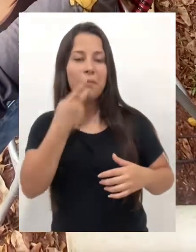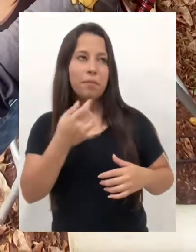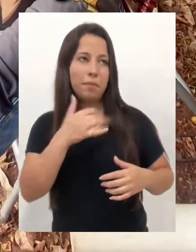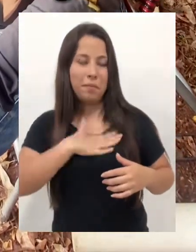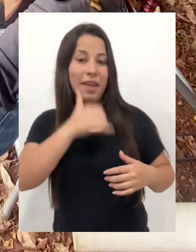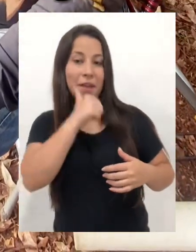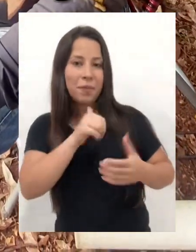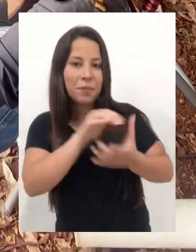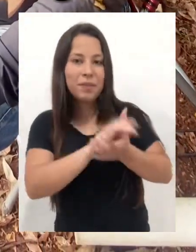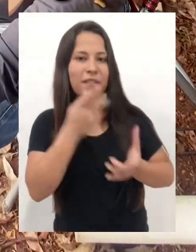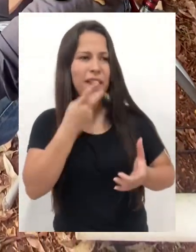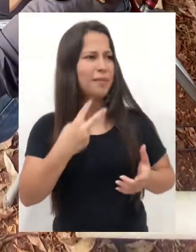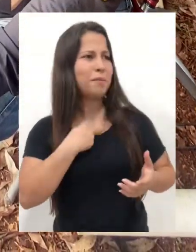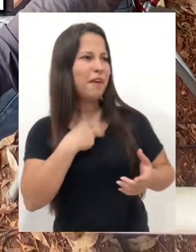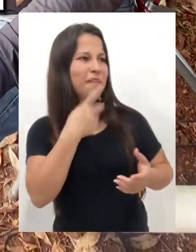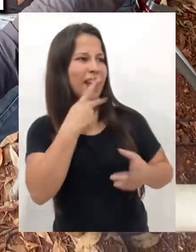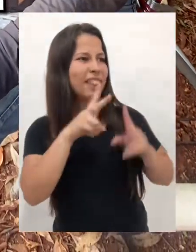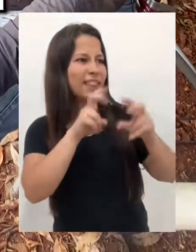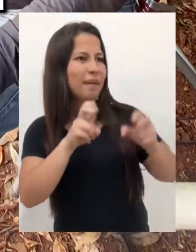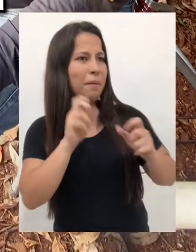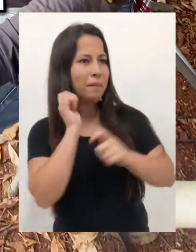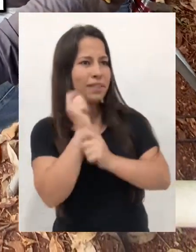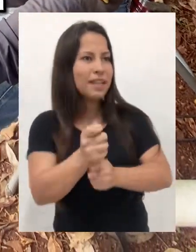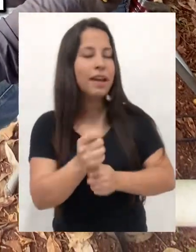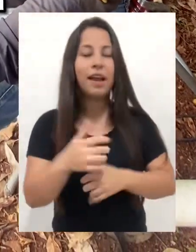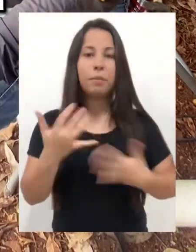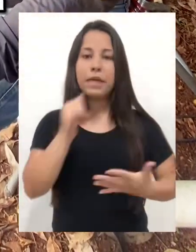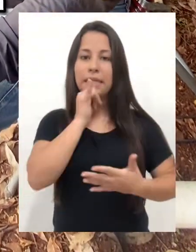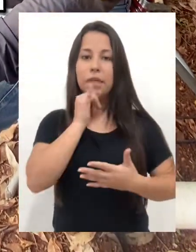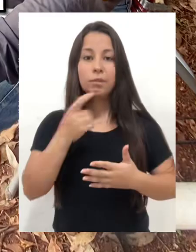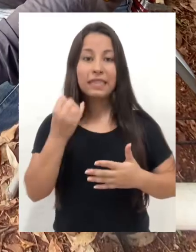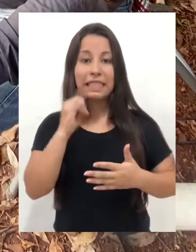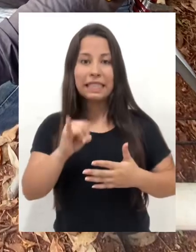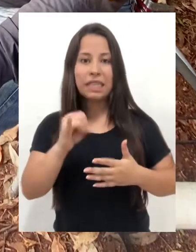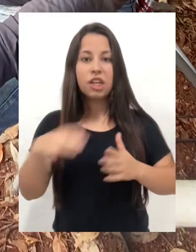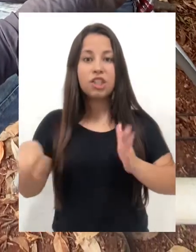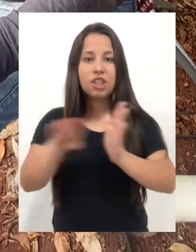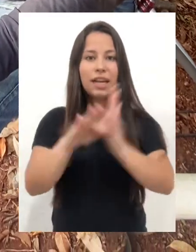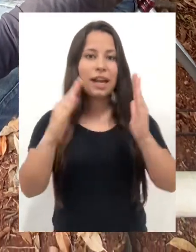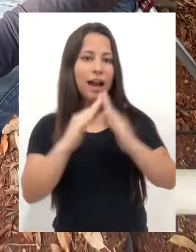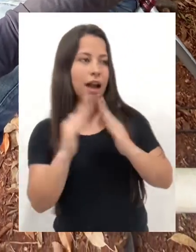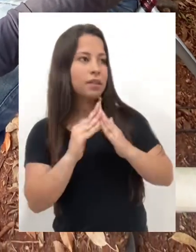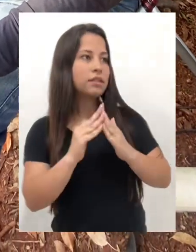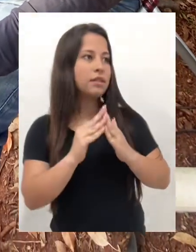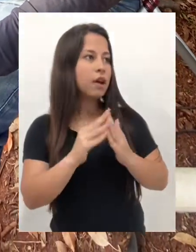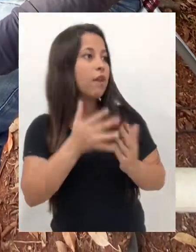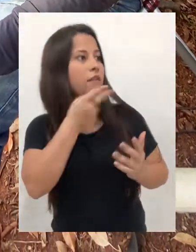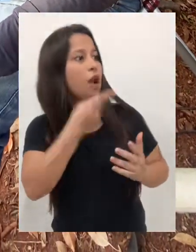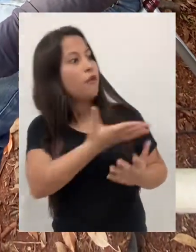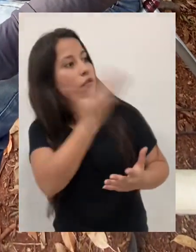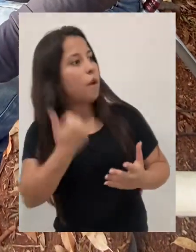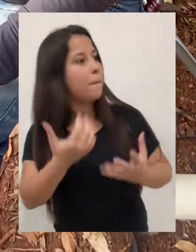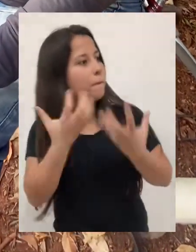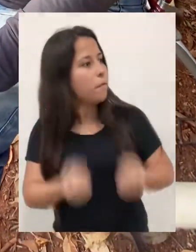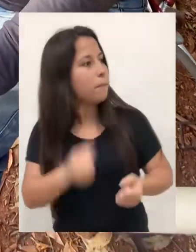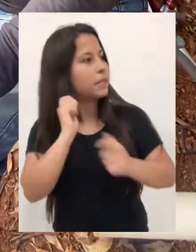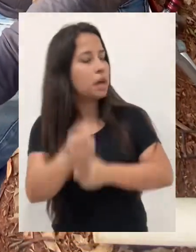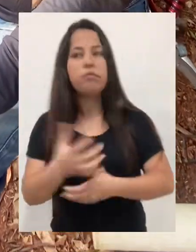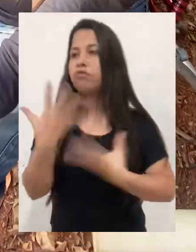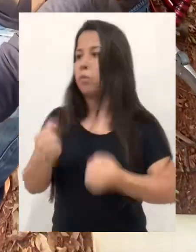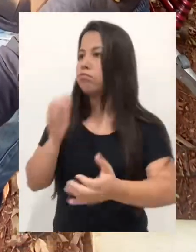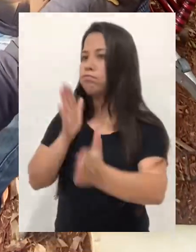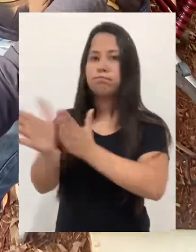a minha mãe fala, não pode falar de pescaria comigo, eu chego lá em casa. A hora que chegar lá na minha casa, peraí que é um, ô, vamos bater no lugar de pescar, vamos embora.